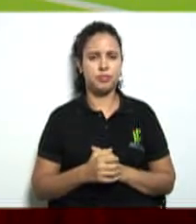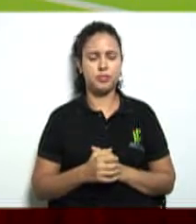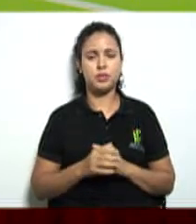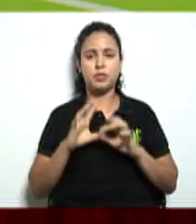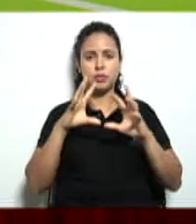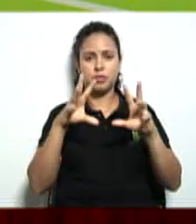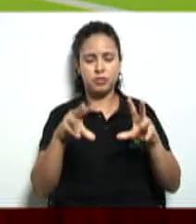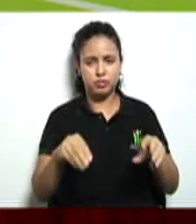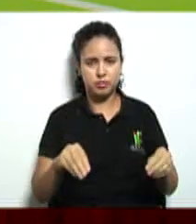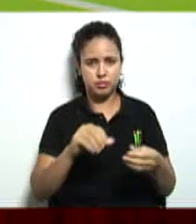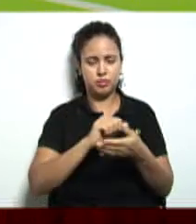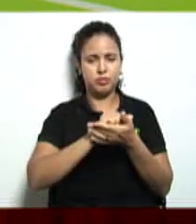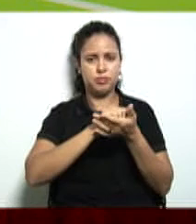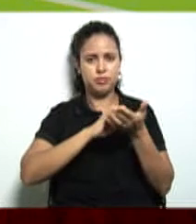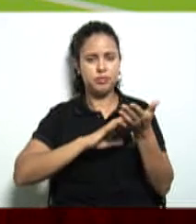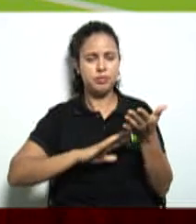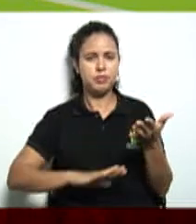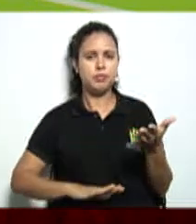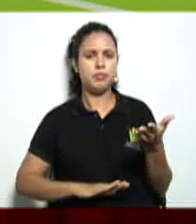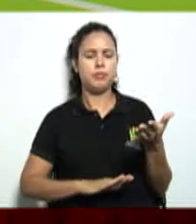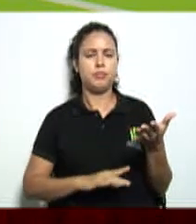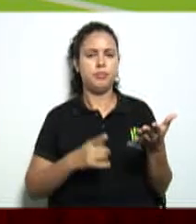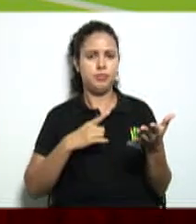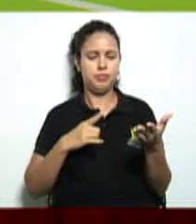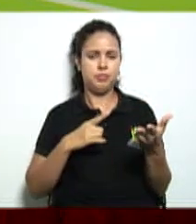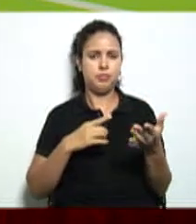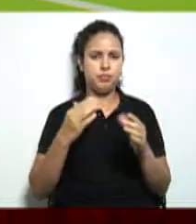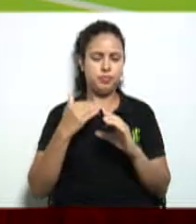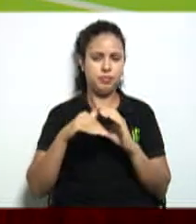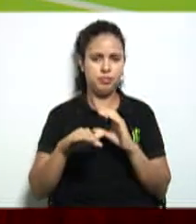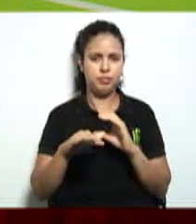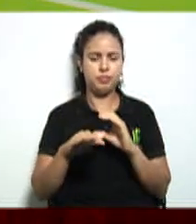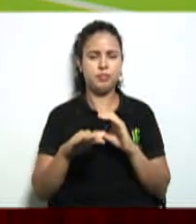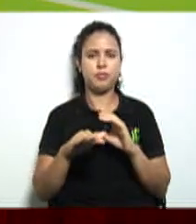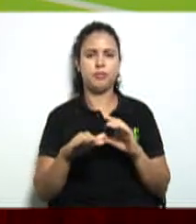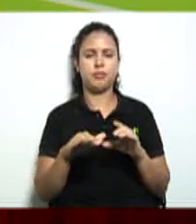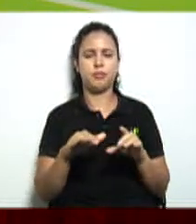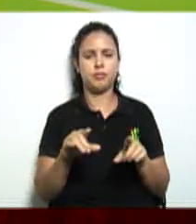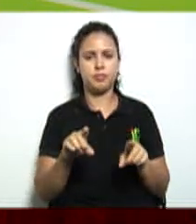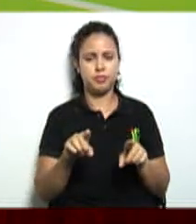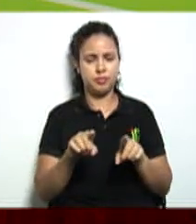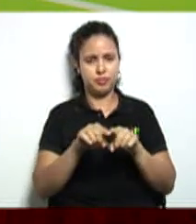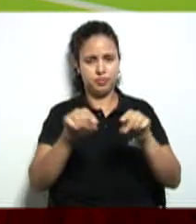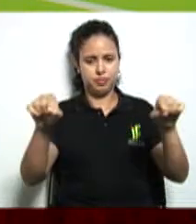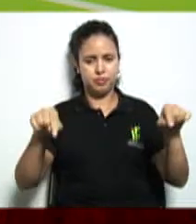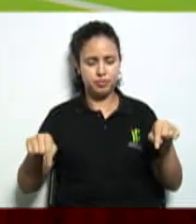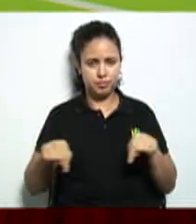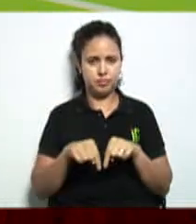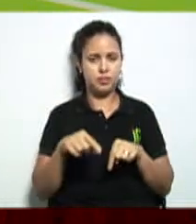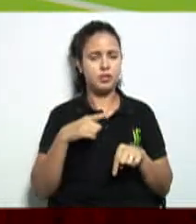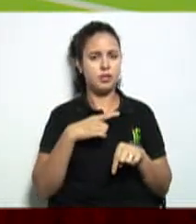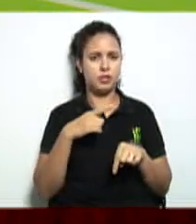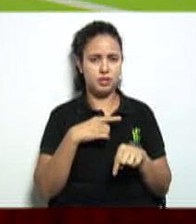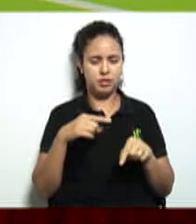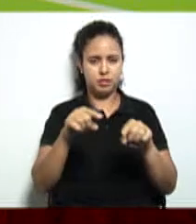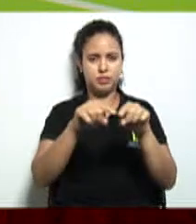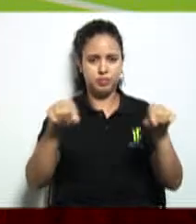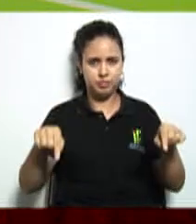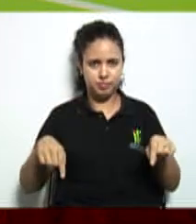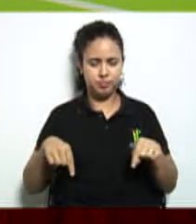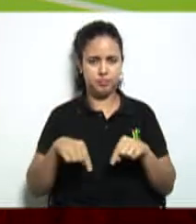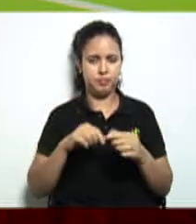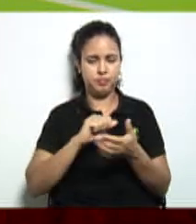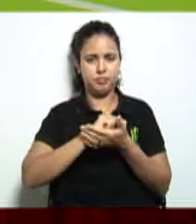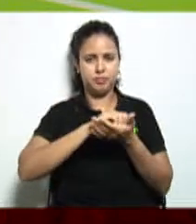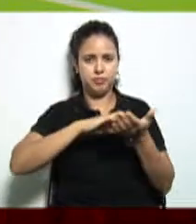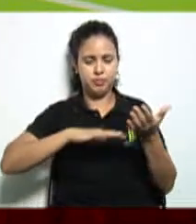atividades que a gente for disponibilizando para vocês além da atividade de sala de aula vai ter atividade de percurso que é